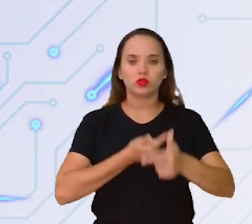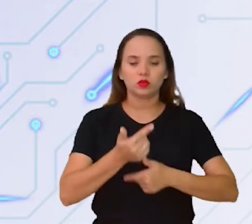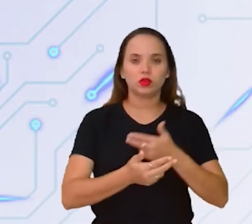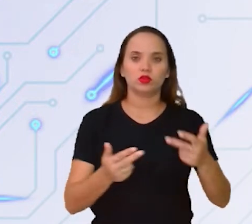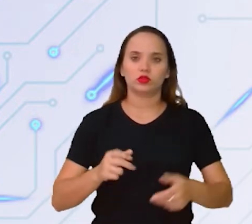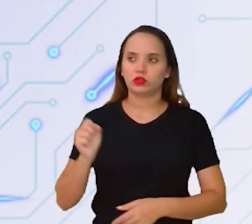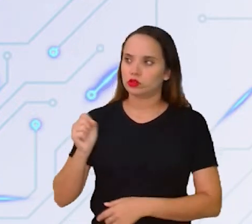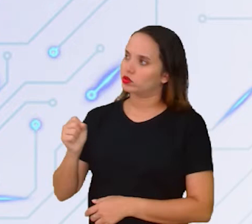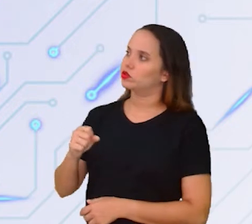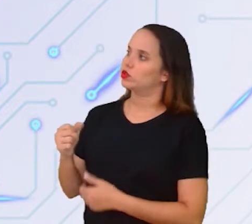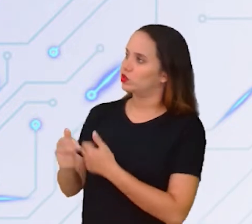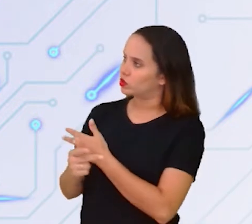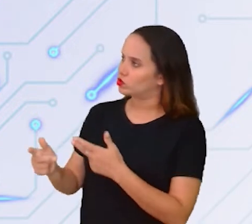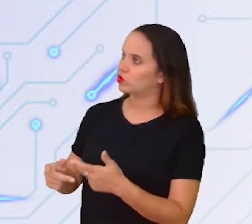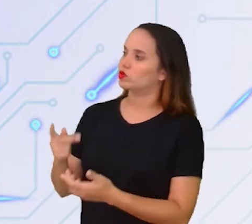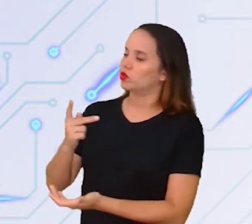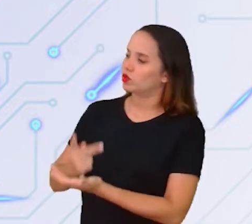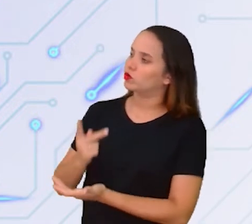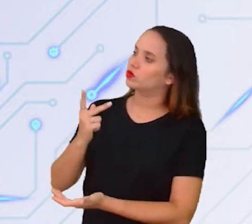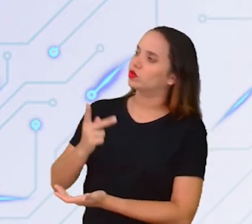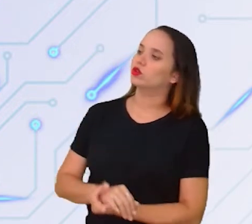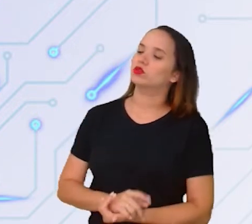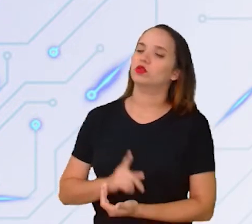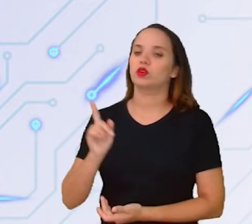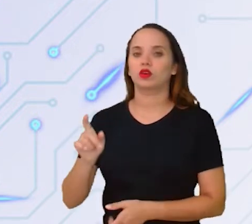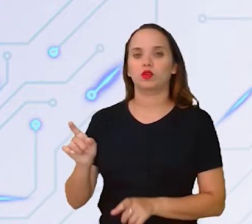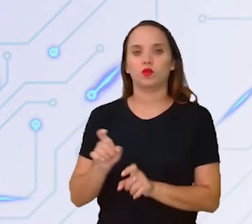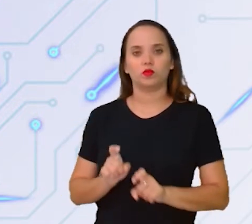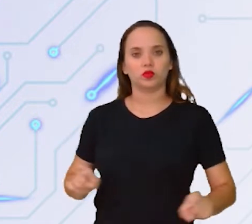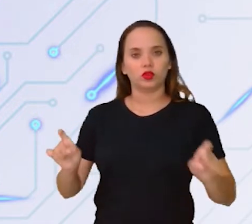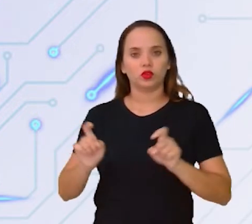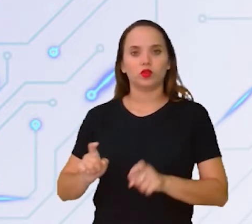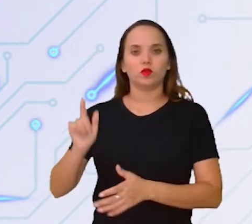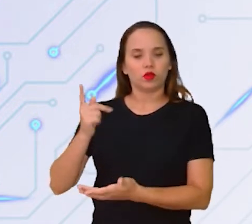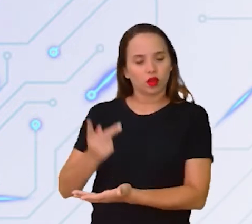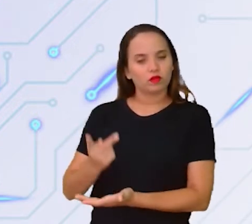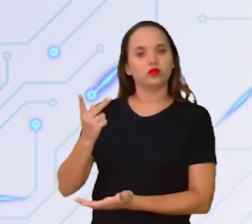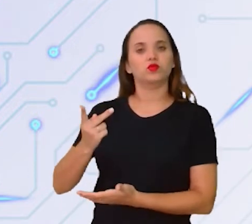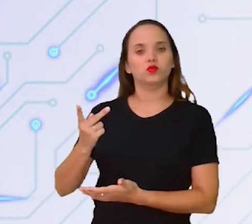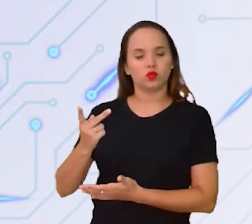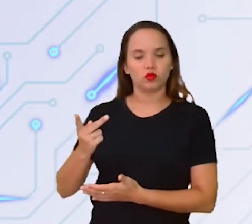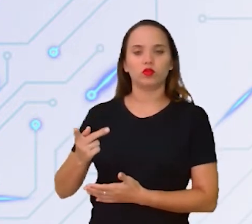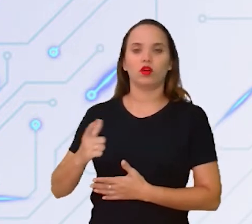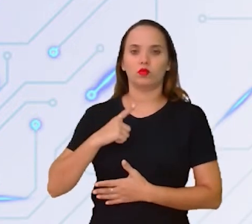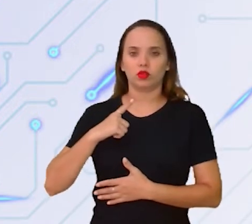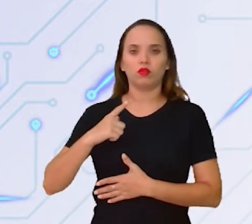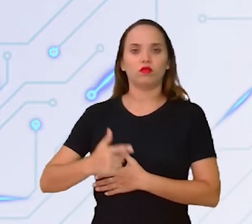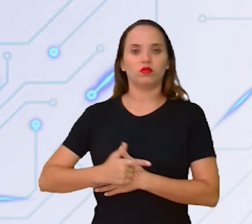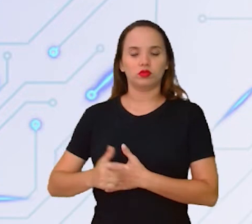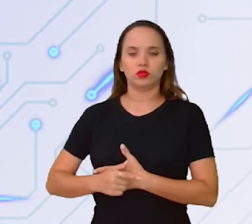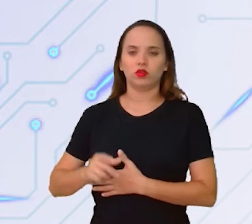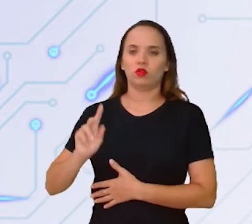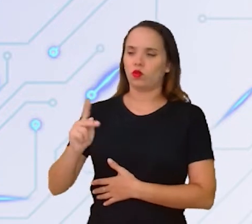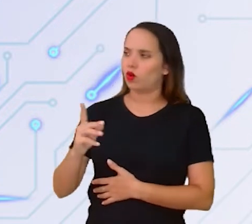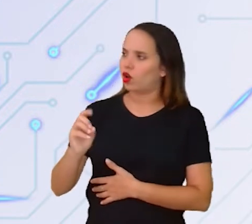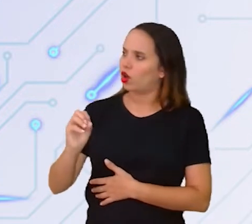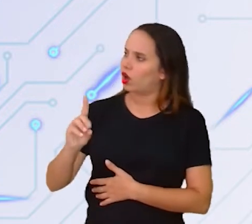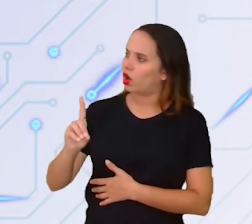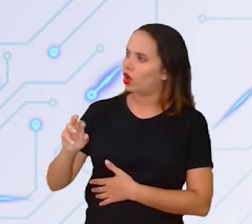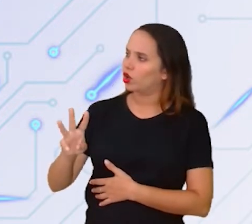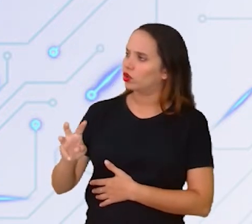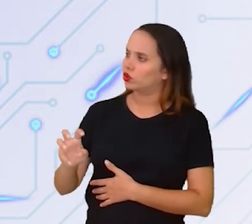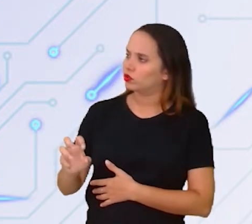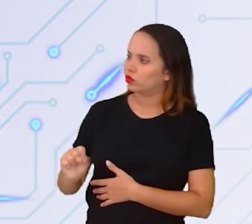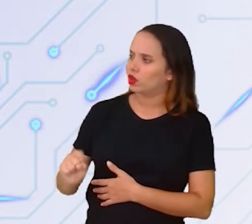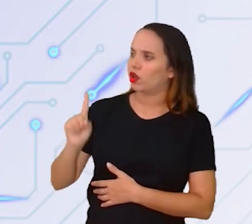coisas funcionarem, não é? O computador funcionar, será que só o hardware é suficiente para um computador